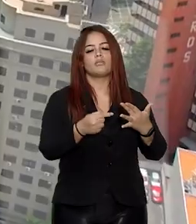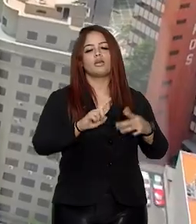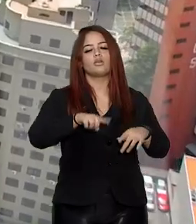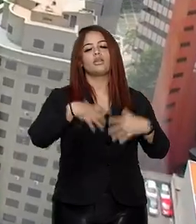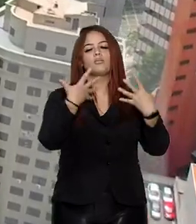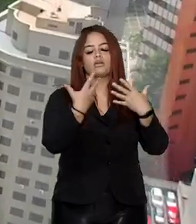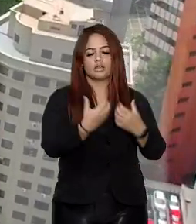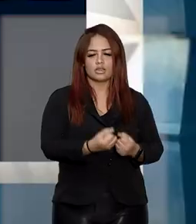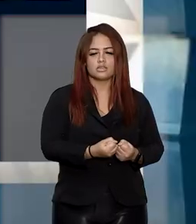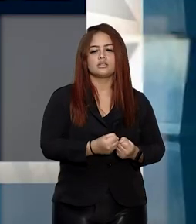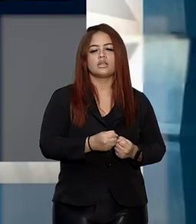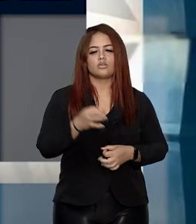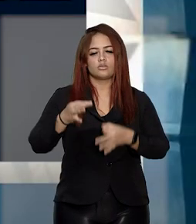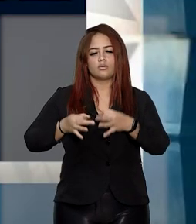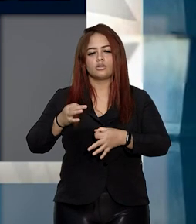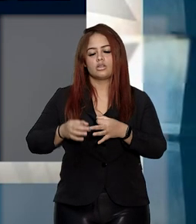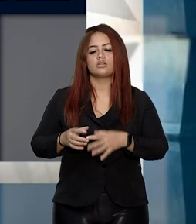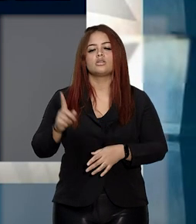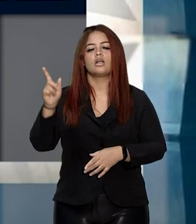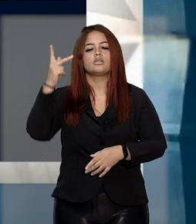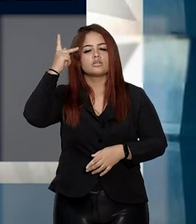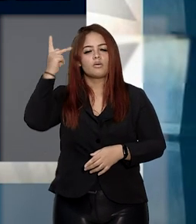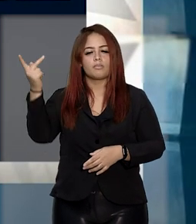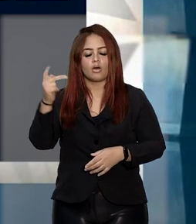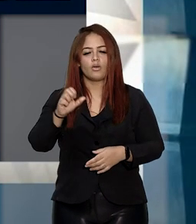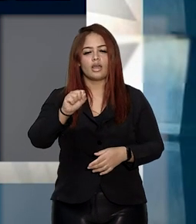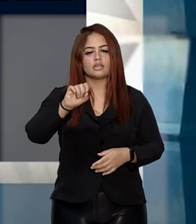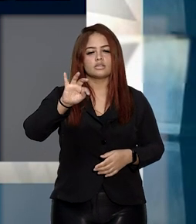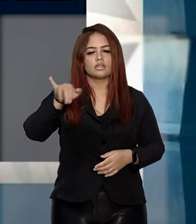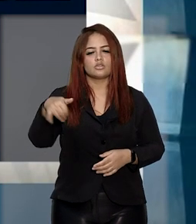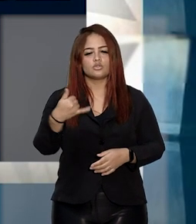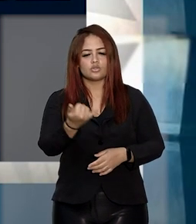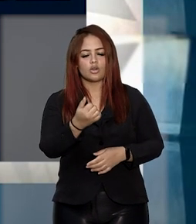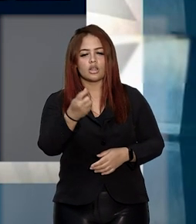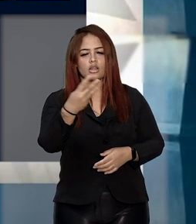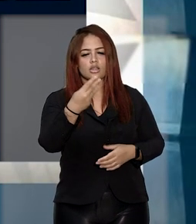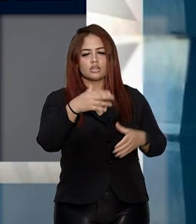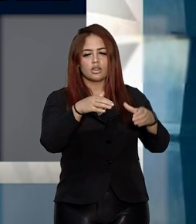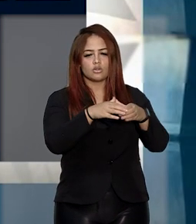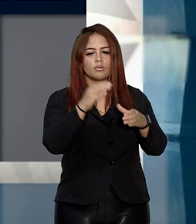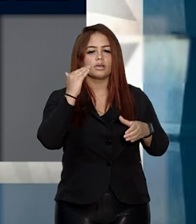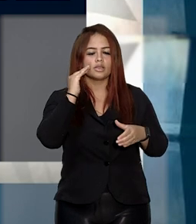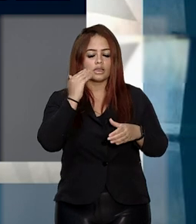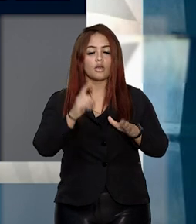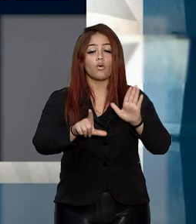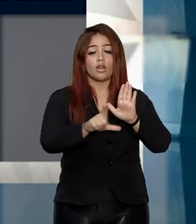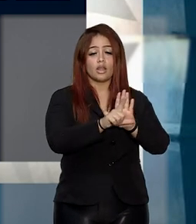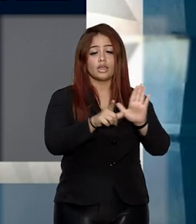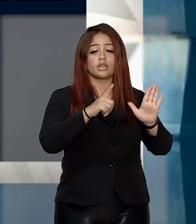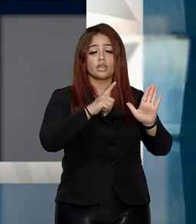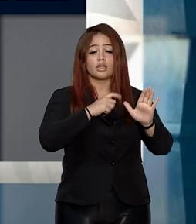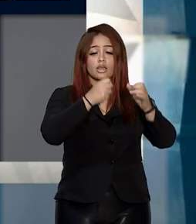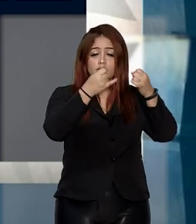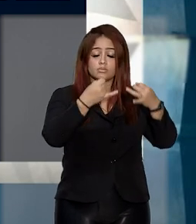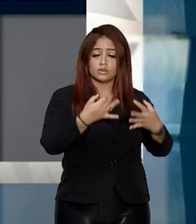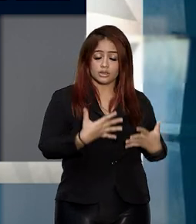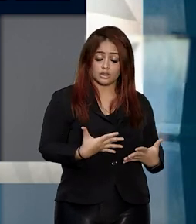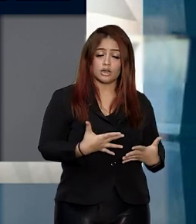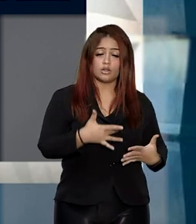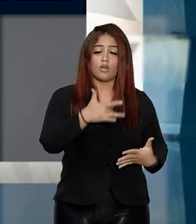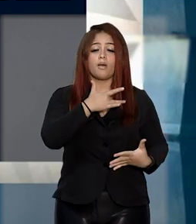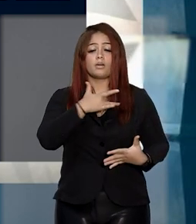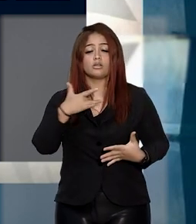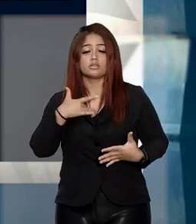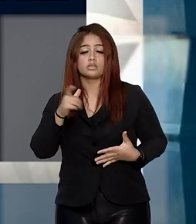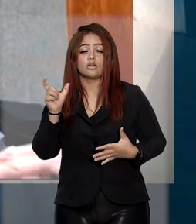Justiça de São Paulo. No STJ, a terceira turma entendeu que, apesar de a lei que dispõe sobre os planos e seguros privados de